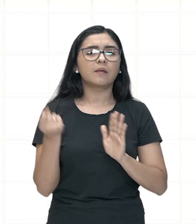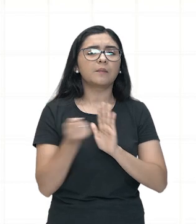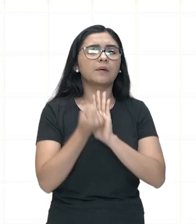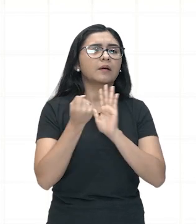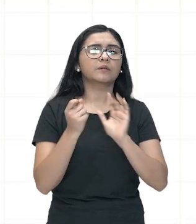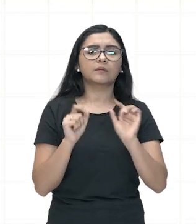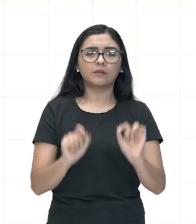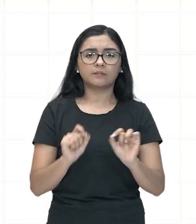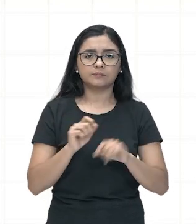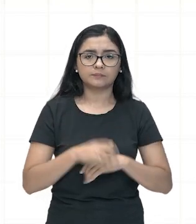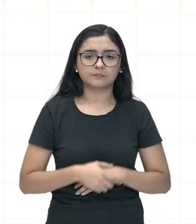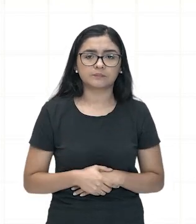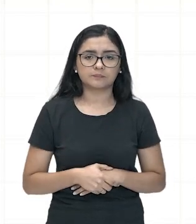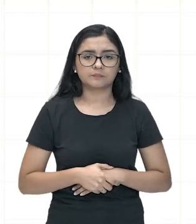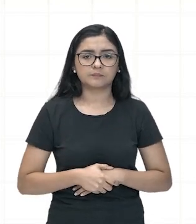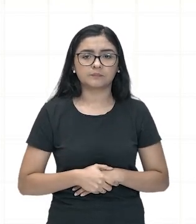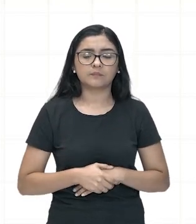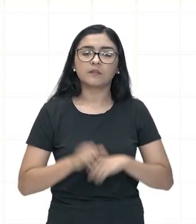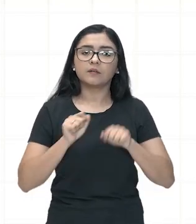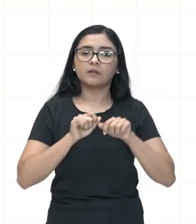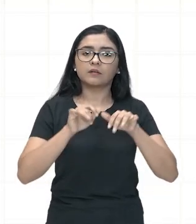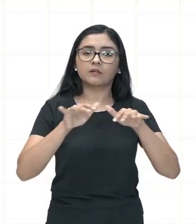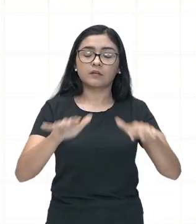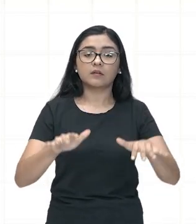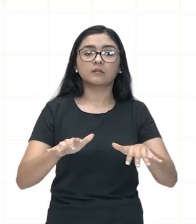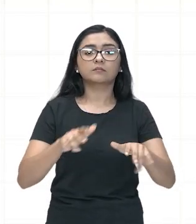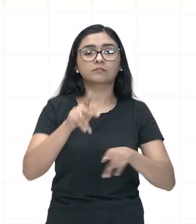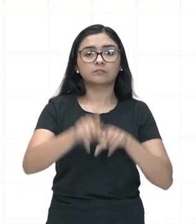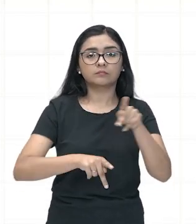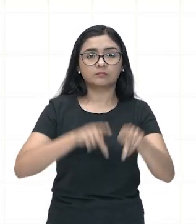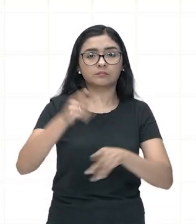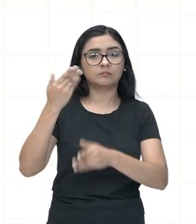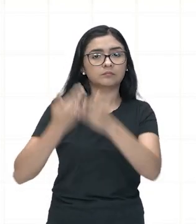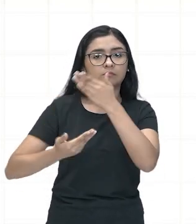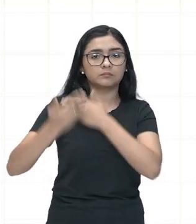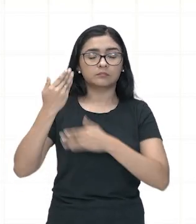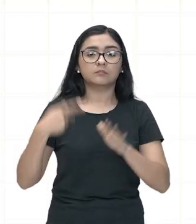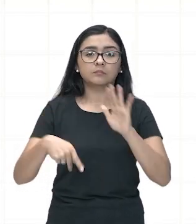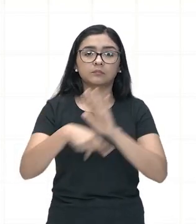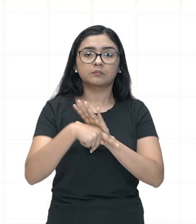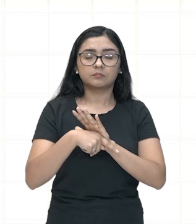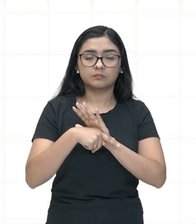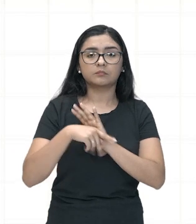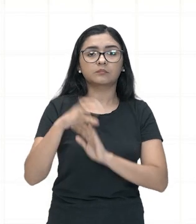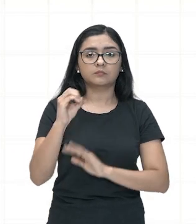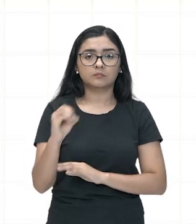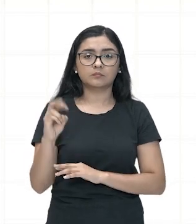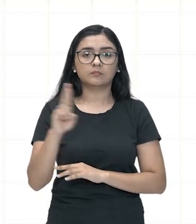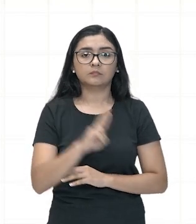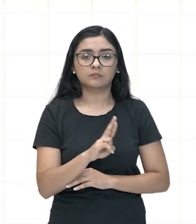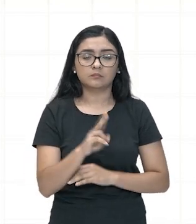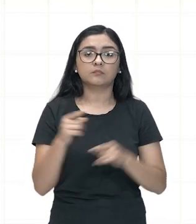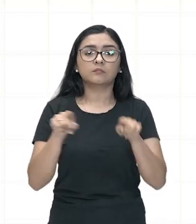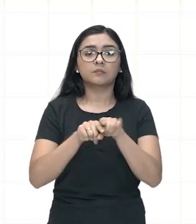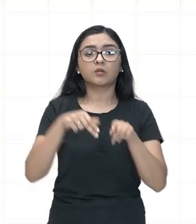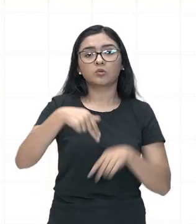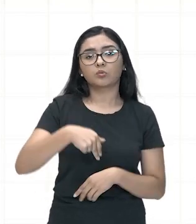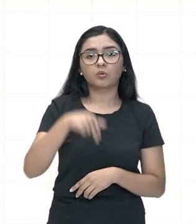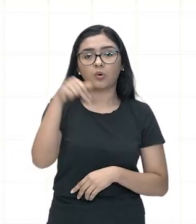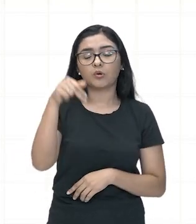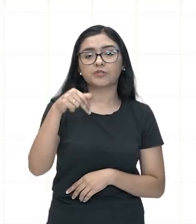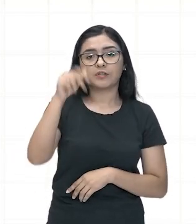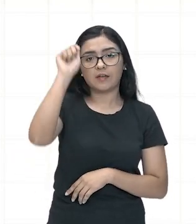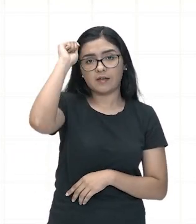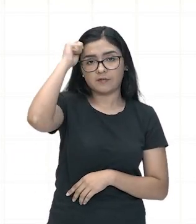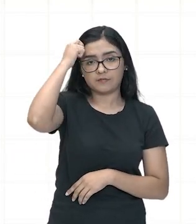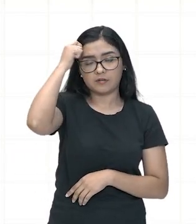porque abrange civilizações antigas do Oriente Médio e do Norte da África. E aí nós vamos ter